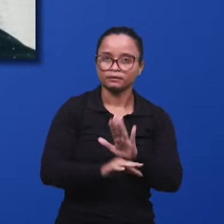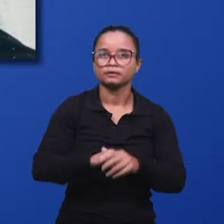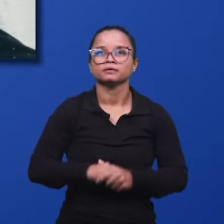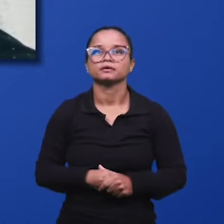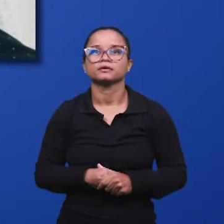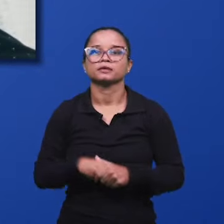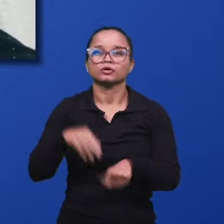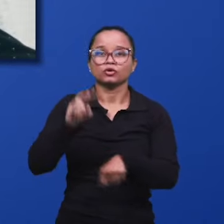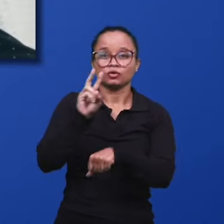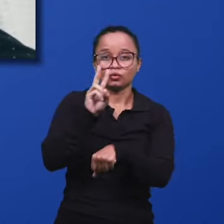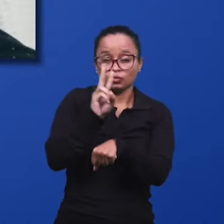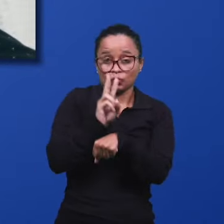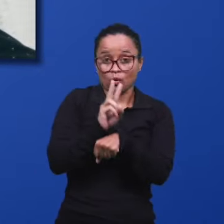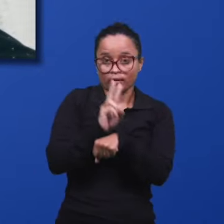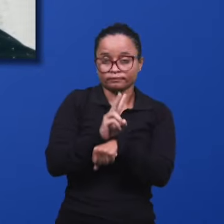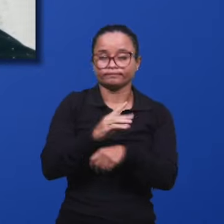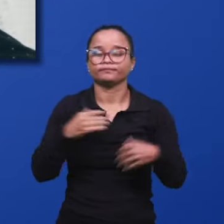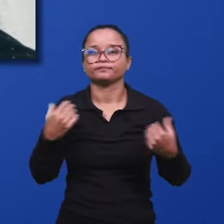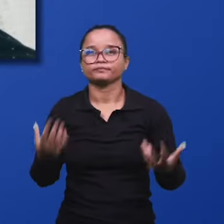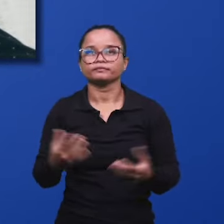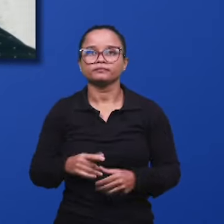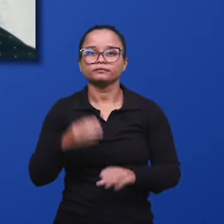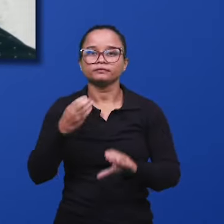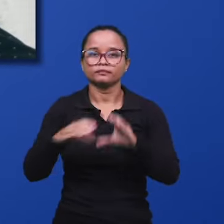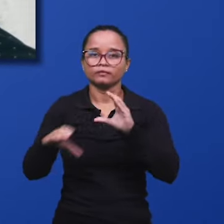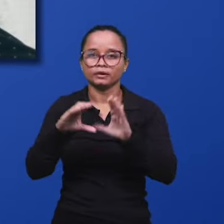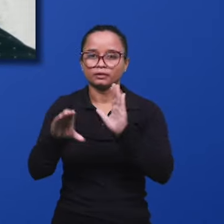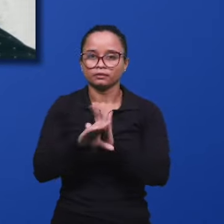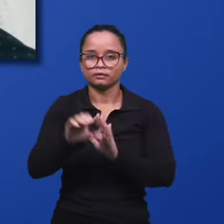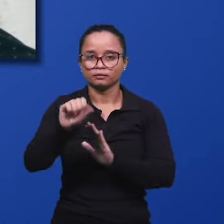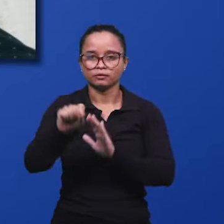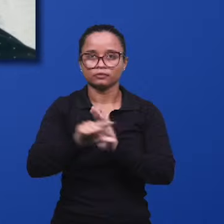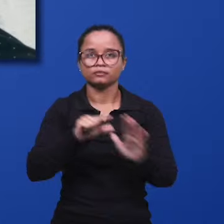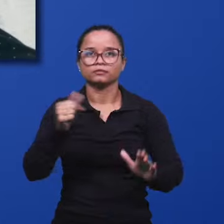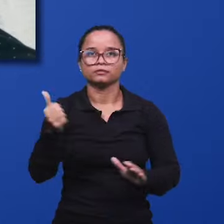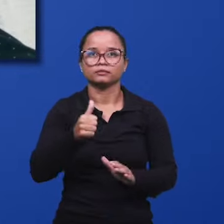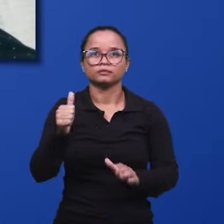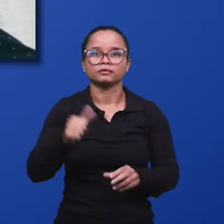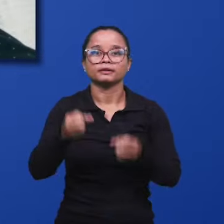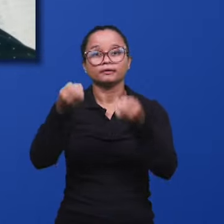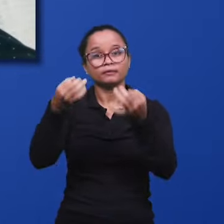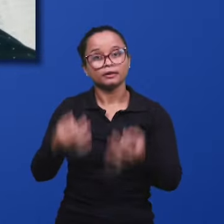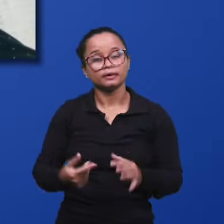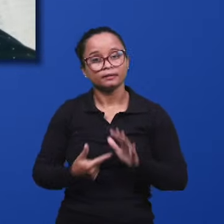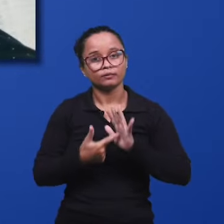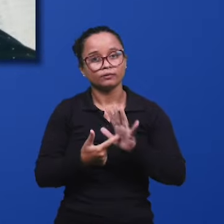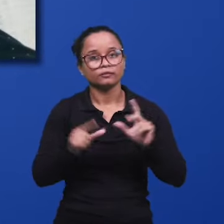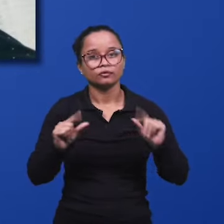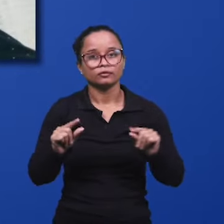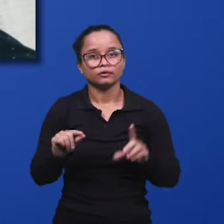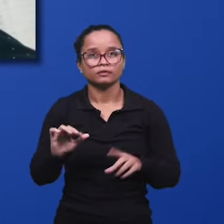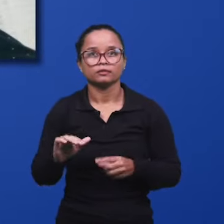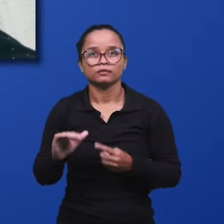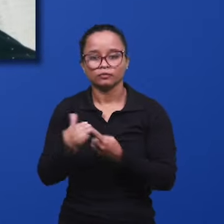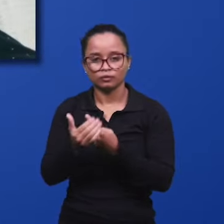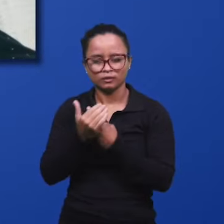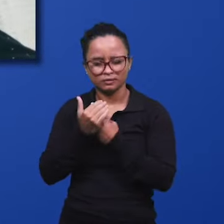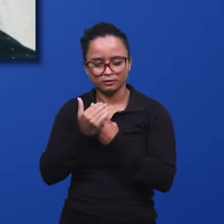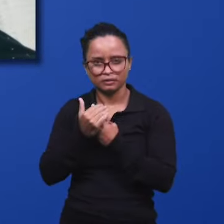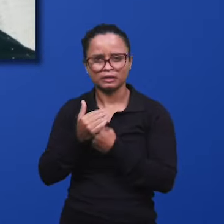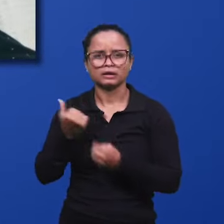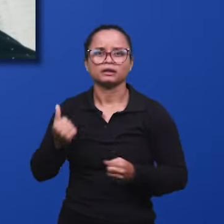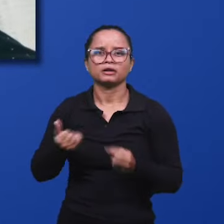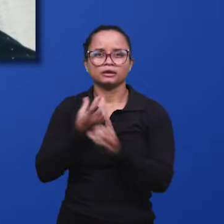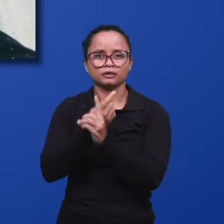citados. A respeito dos guardas, são eles. Em Cantares, capítulo 8, verso 11, nos fala daqueles que guardam